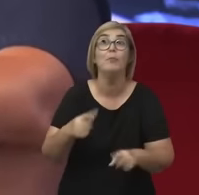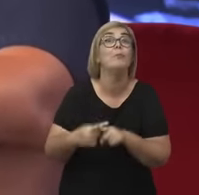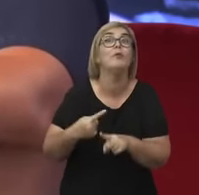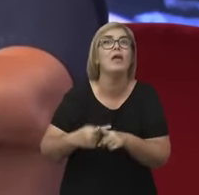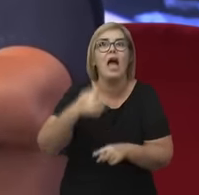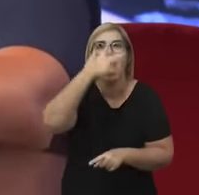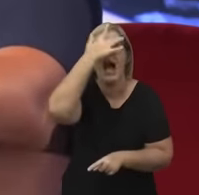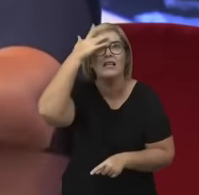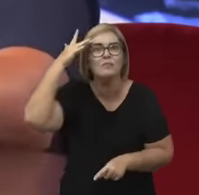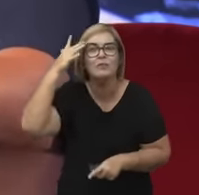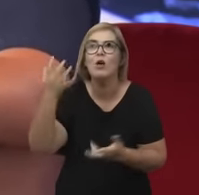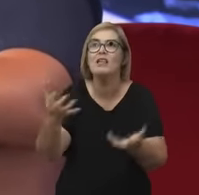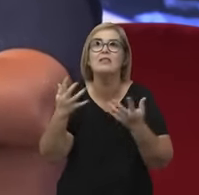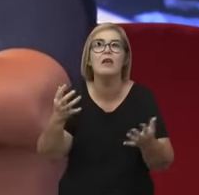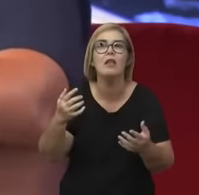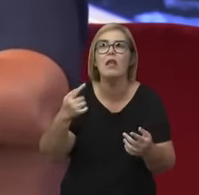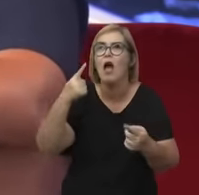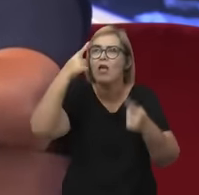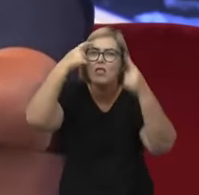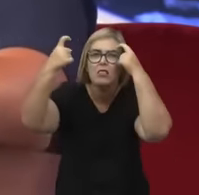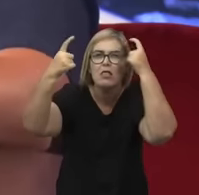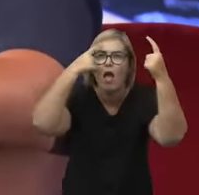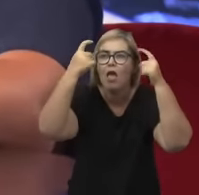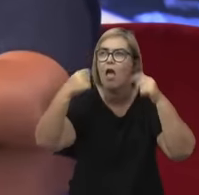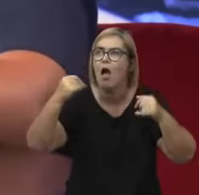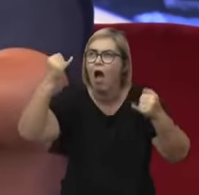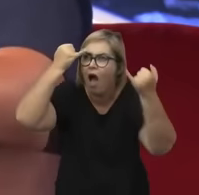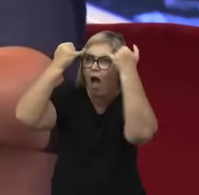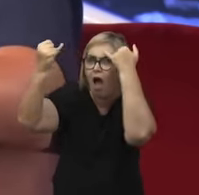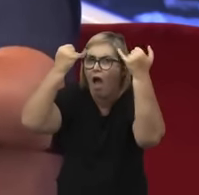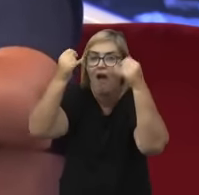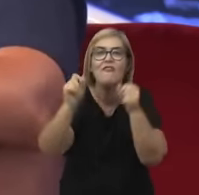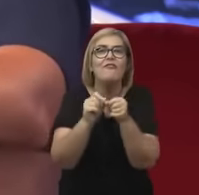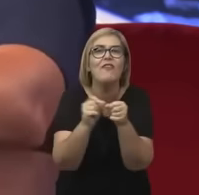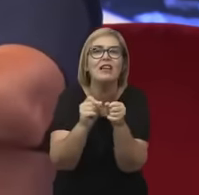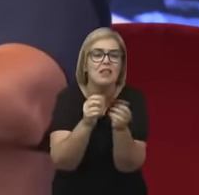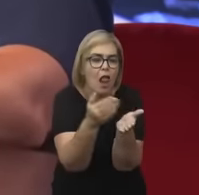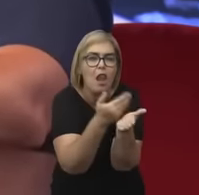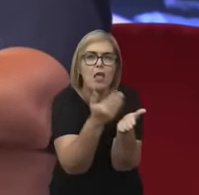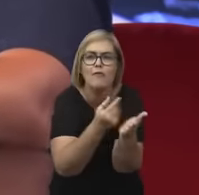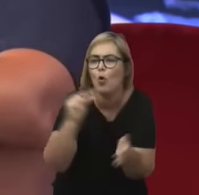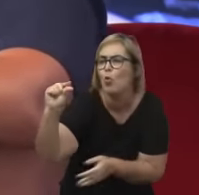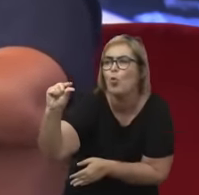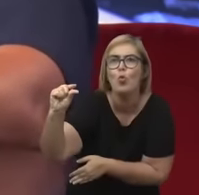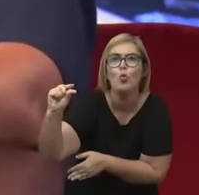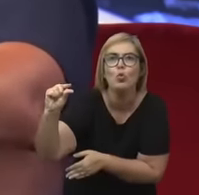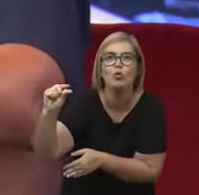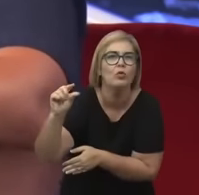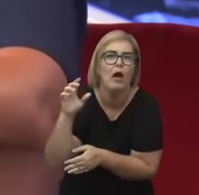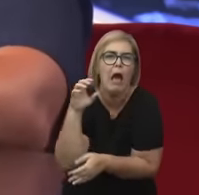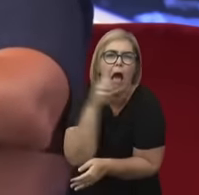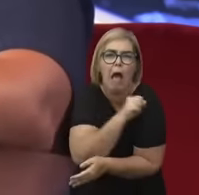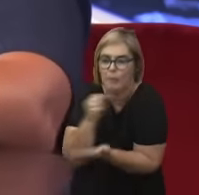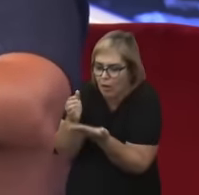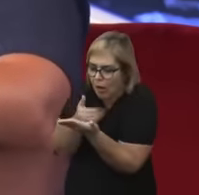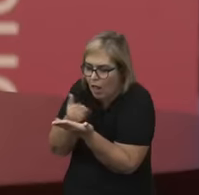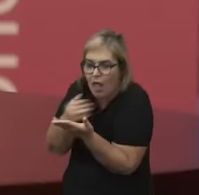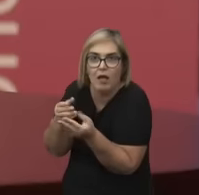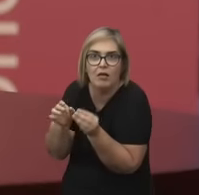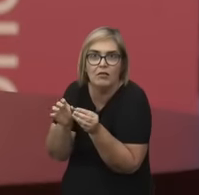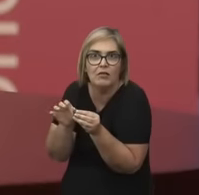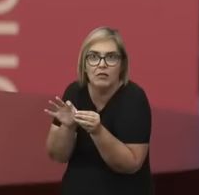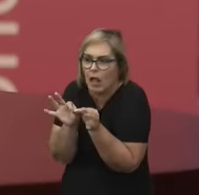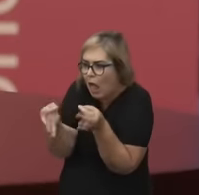em pequenos livrinhos, em pequenas obras, obras curtas, que serviam para ser lidas e divulgadas rapidamente.